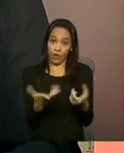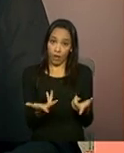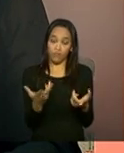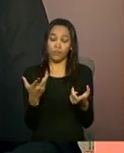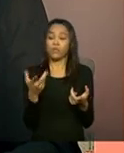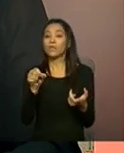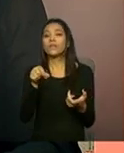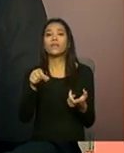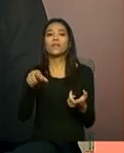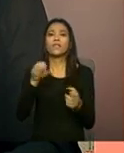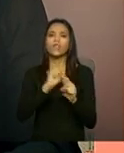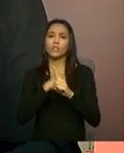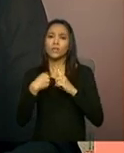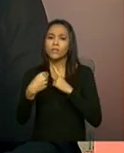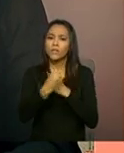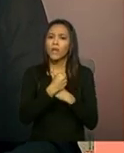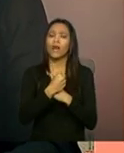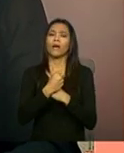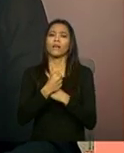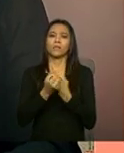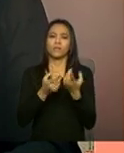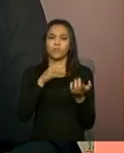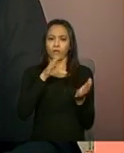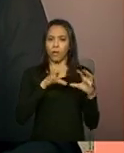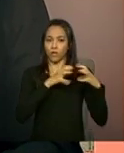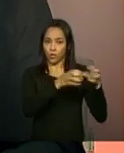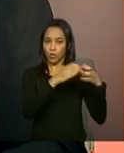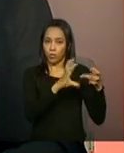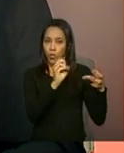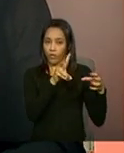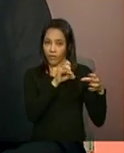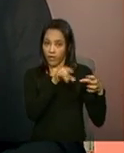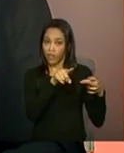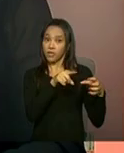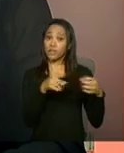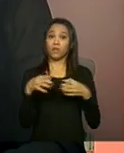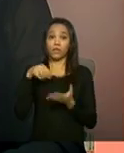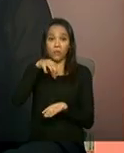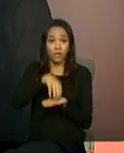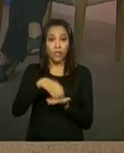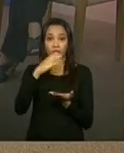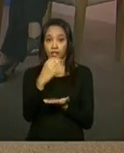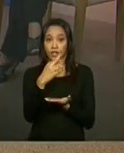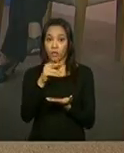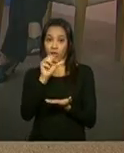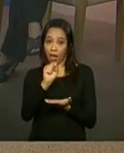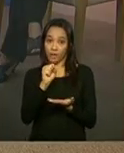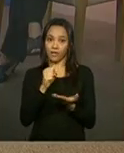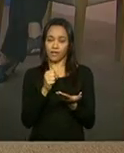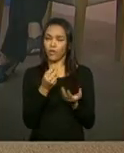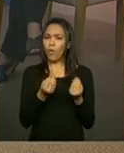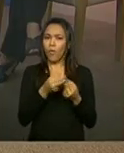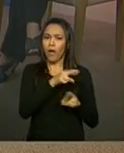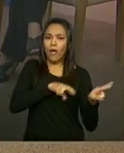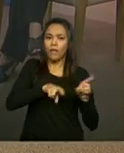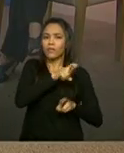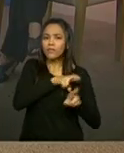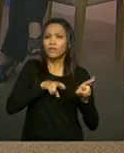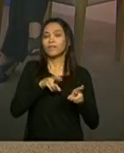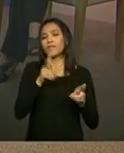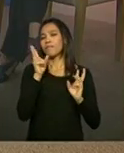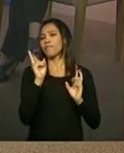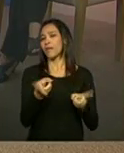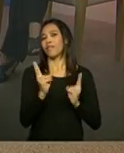que executam o serviço de convivência e o CRAS? Essa pergunta é muito semelhante à que foi feita